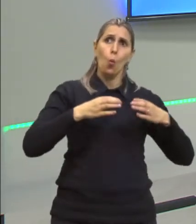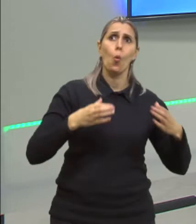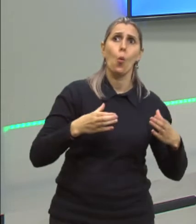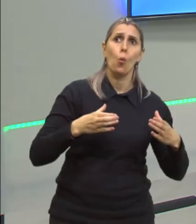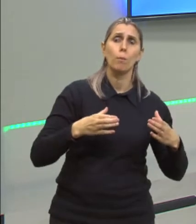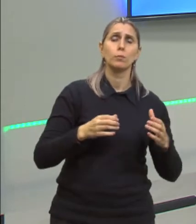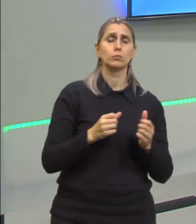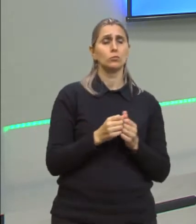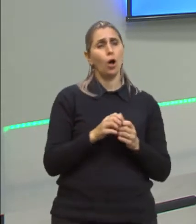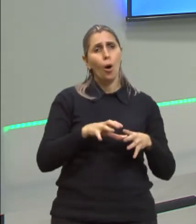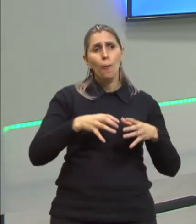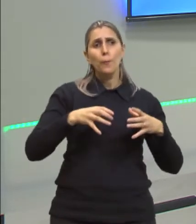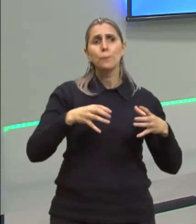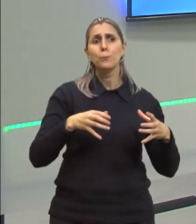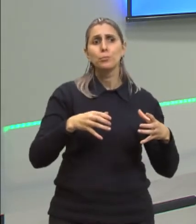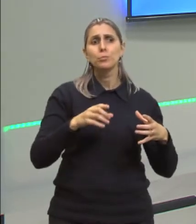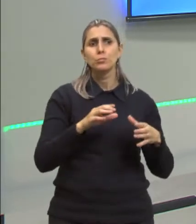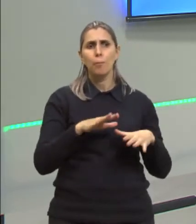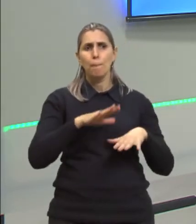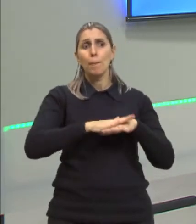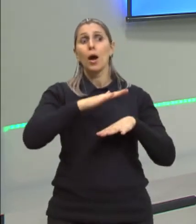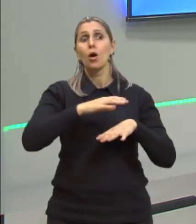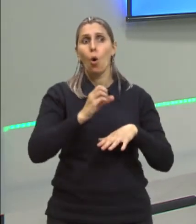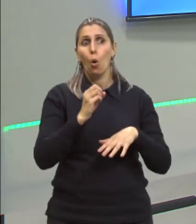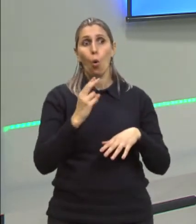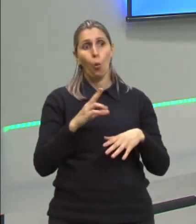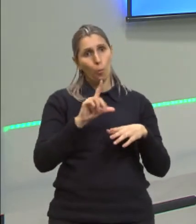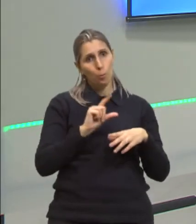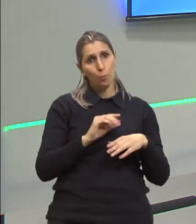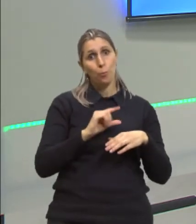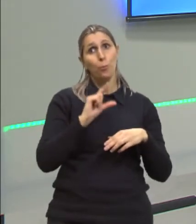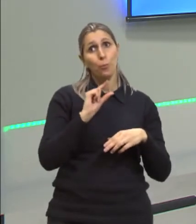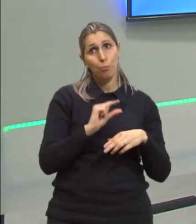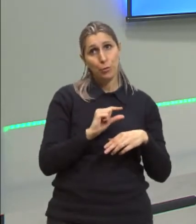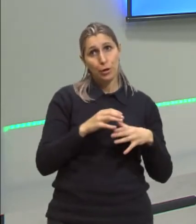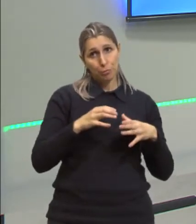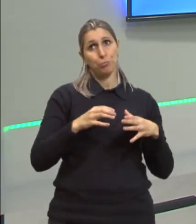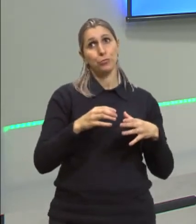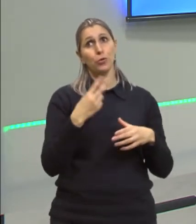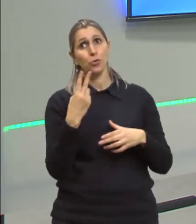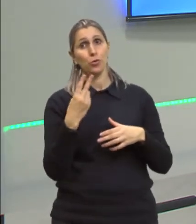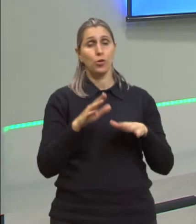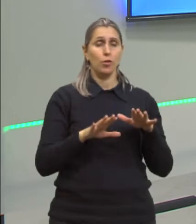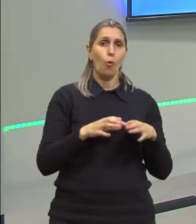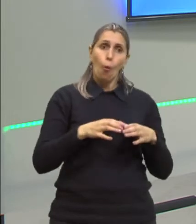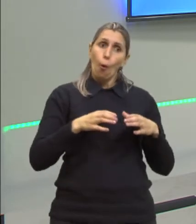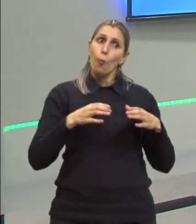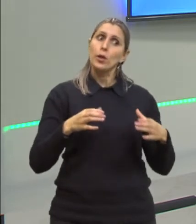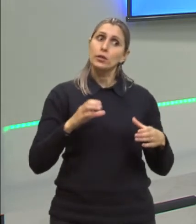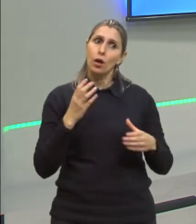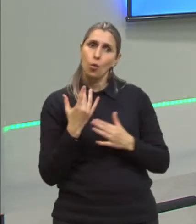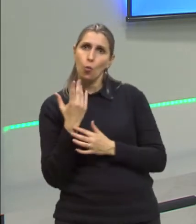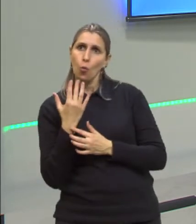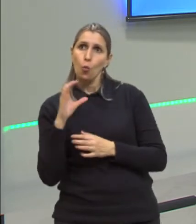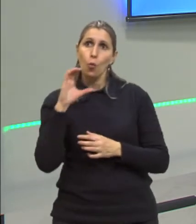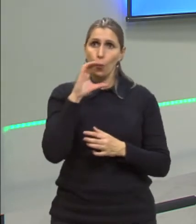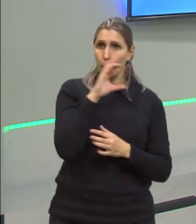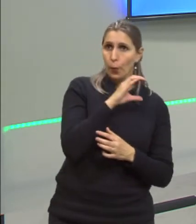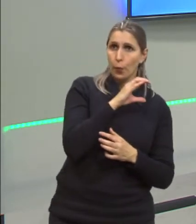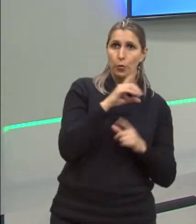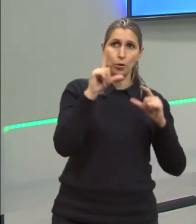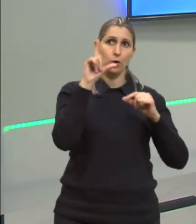material aumentar mais ou aumentar menos, mas os dois vão aumentar sendo aquecido. E se fossem